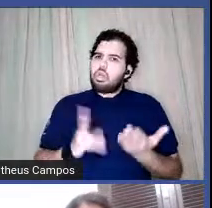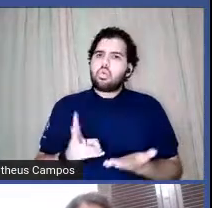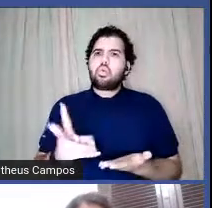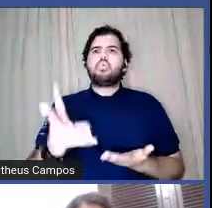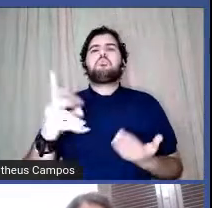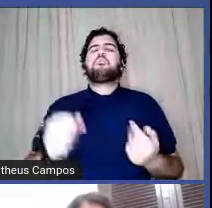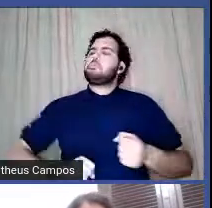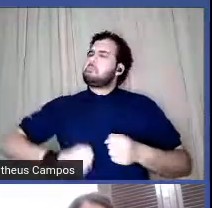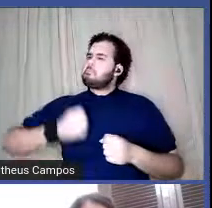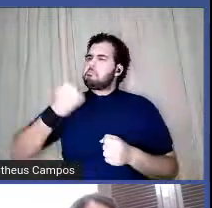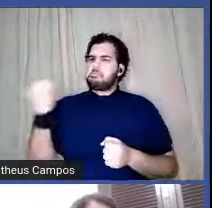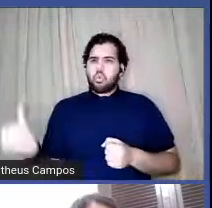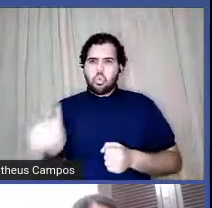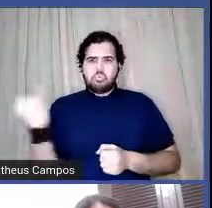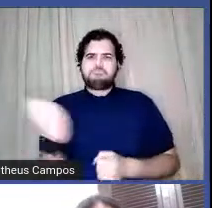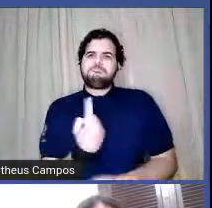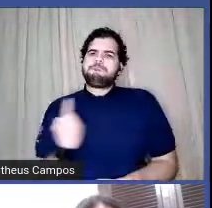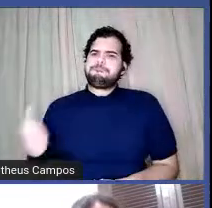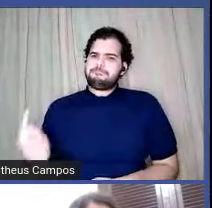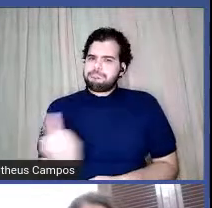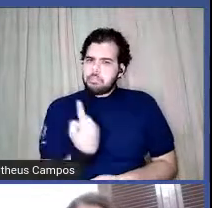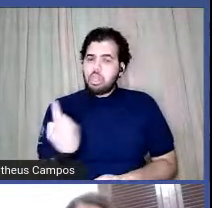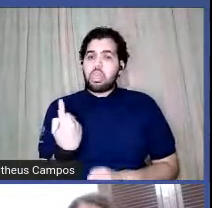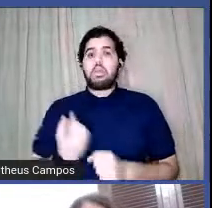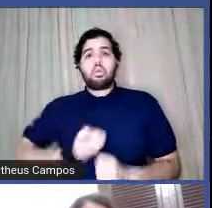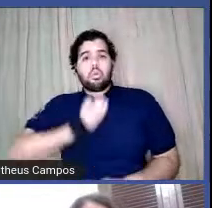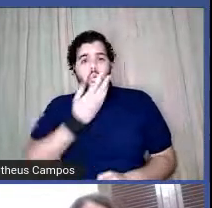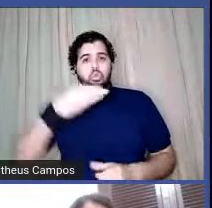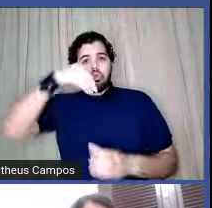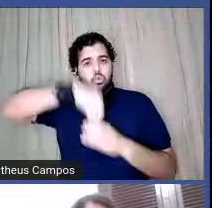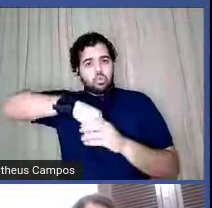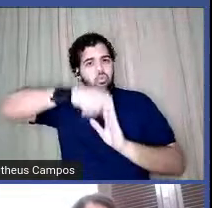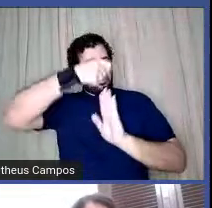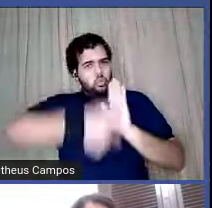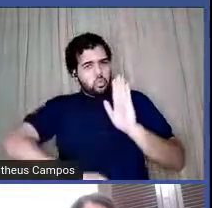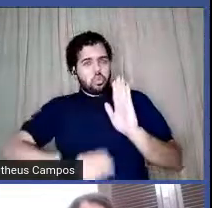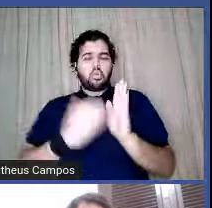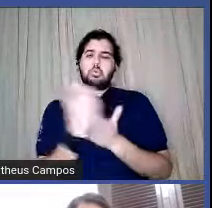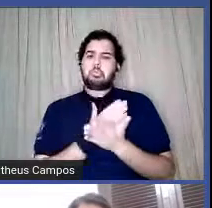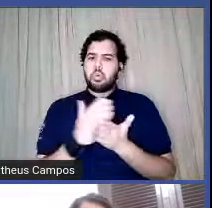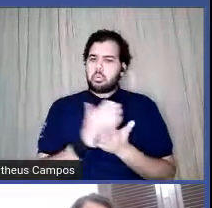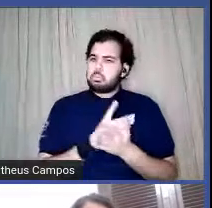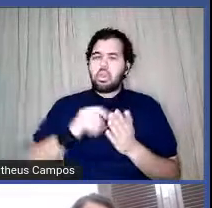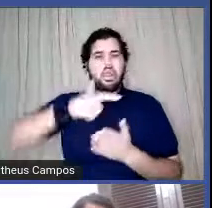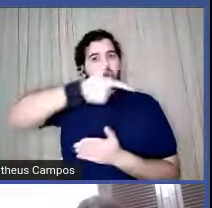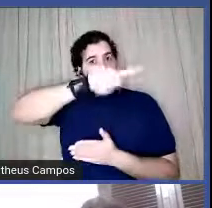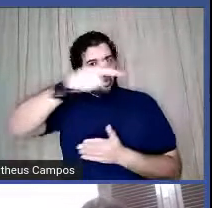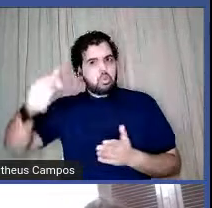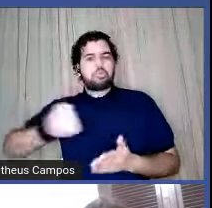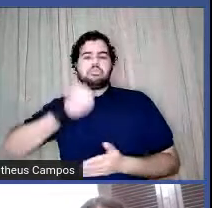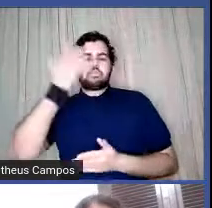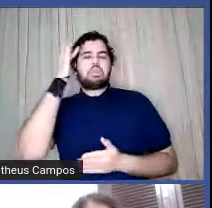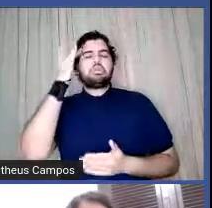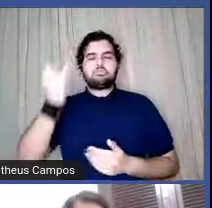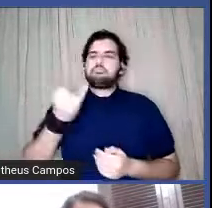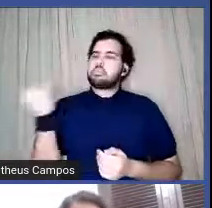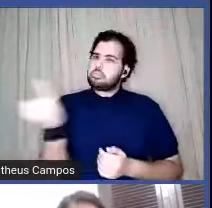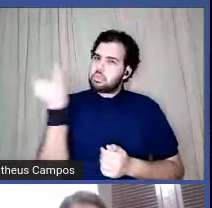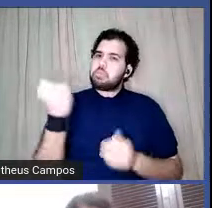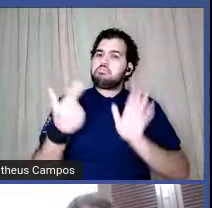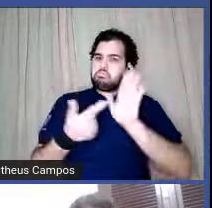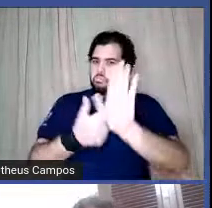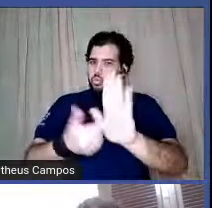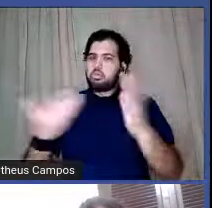para a gente, né, esse poema está no livro, tem vários outros poemas no livro, e eu achei importante também registrar aqui.